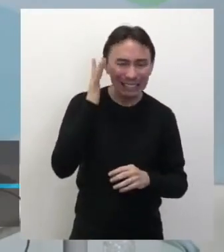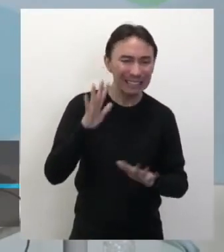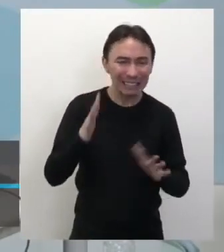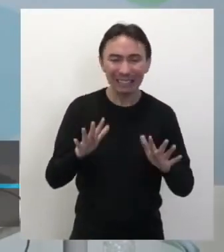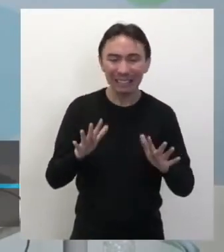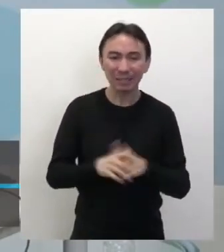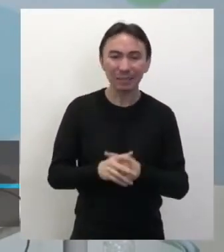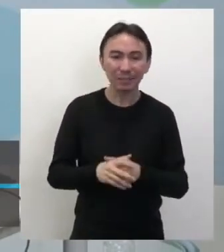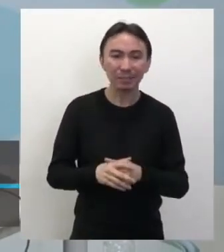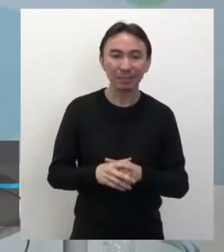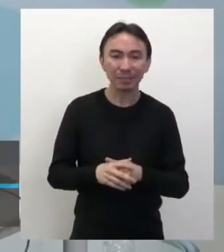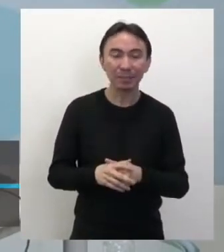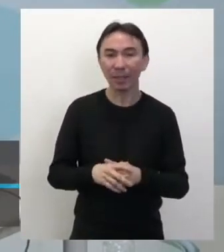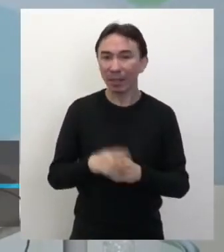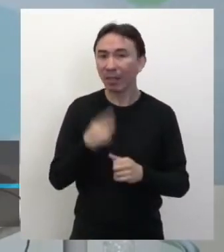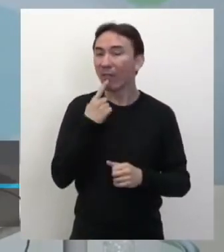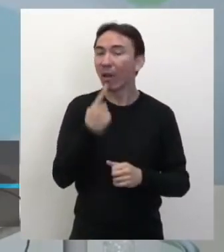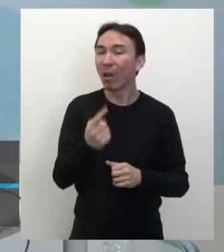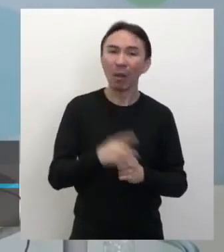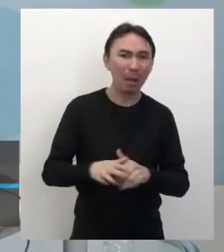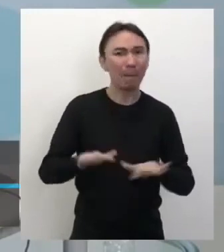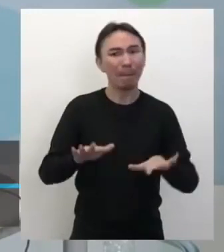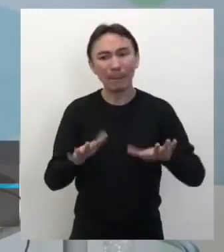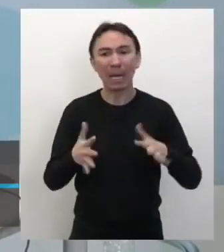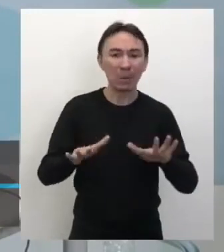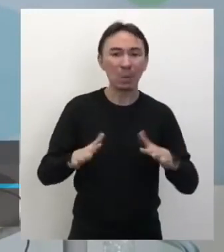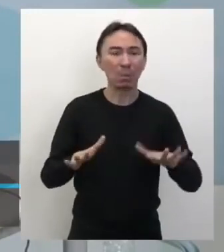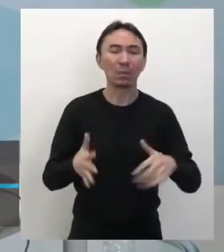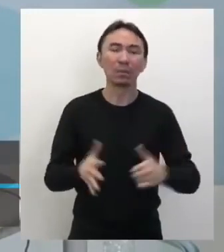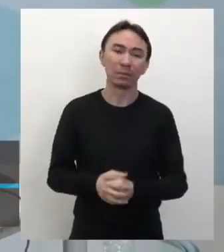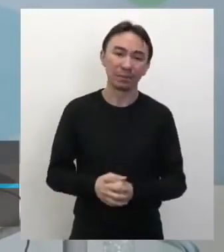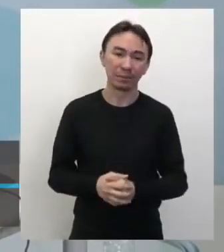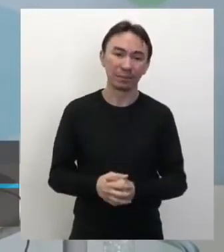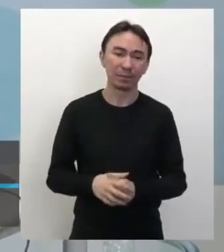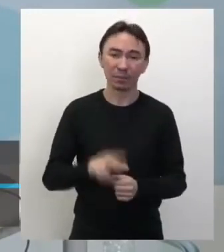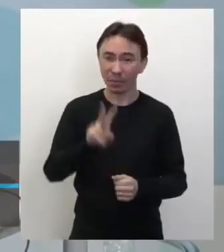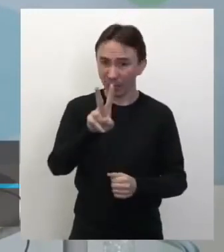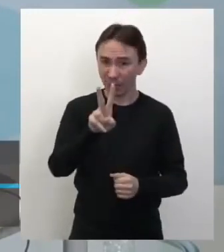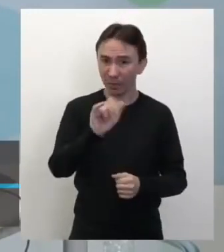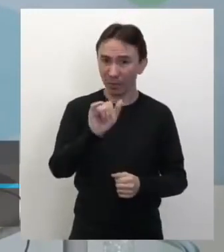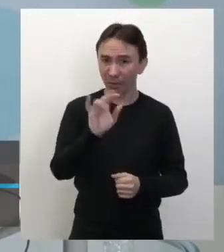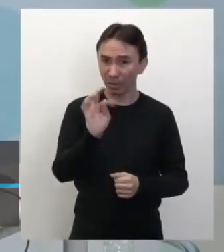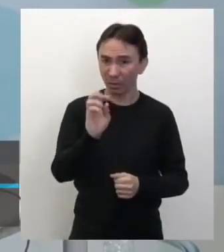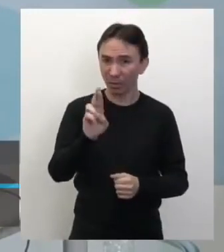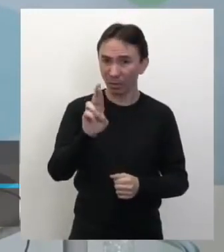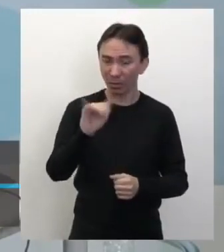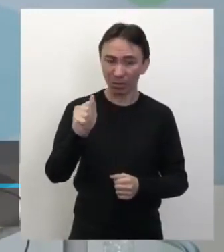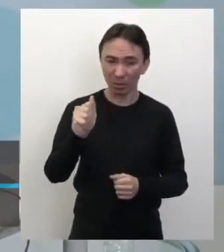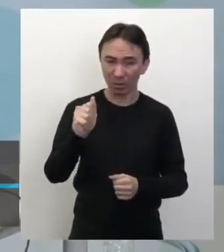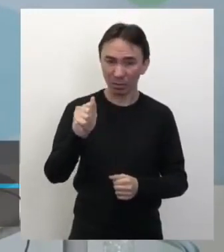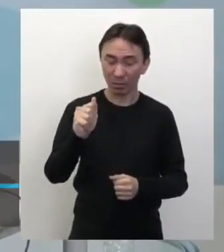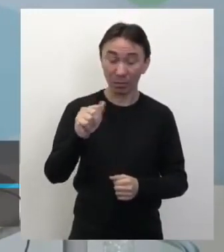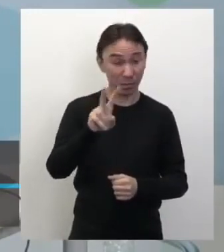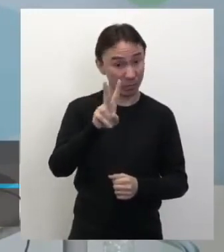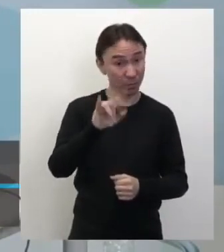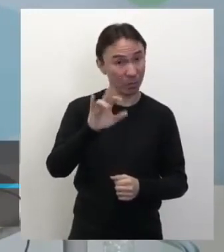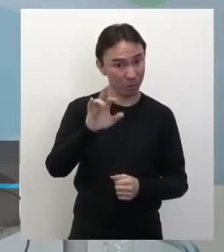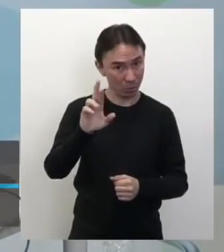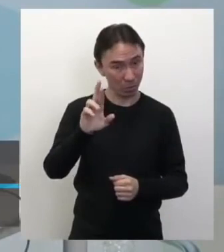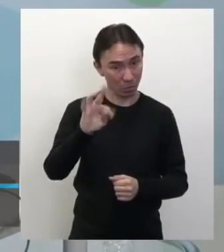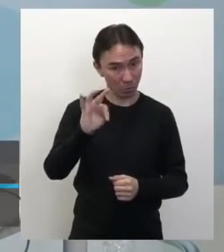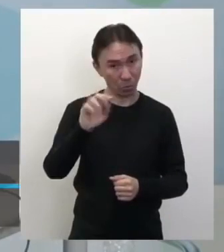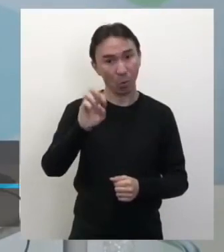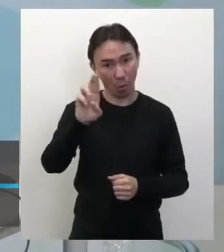menos. E um destaque aqui para Victor, perdão, Victor,